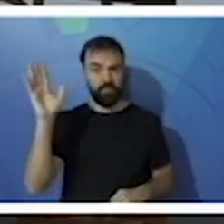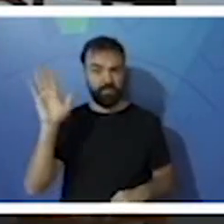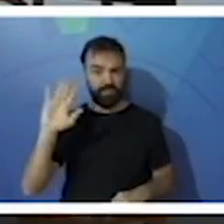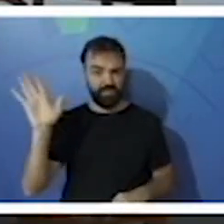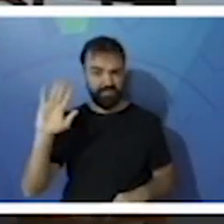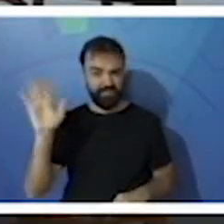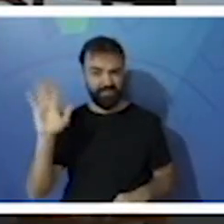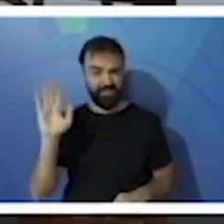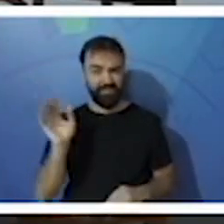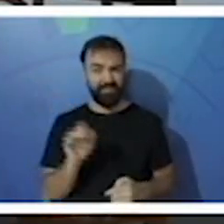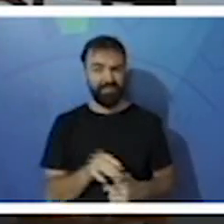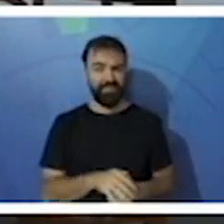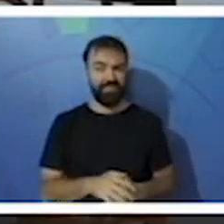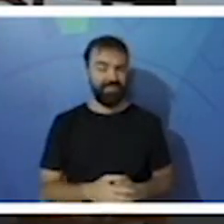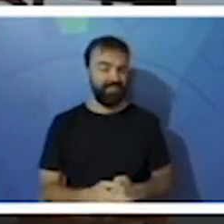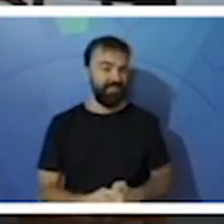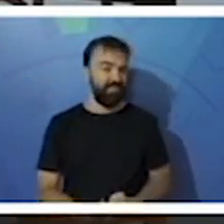Até a próxima. Tchau!